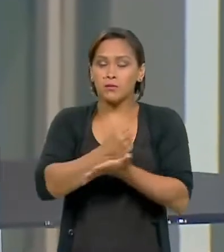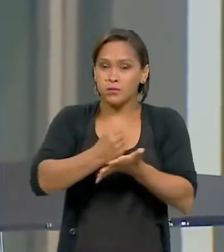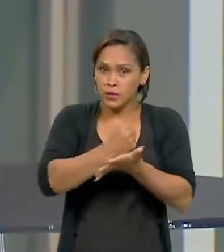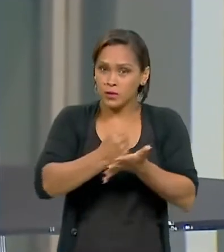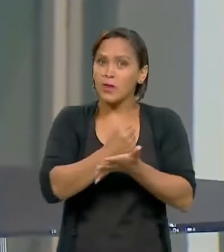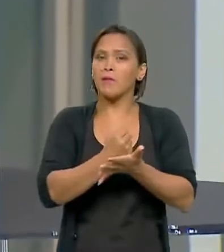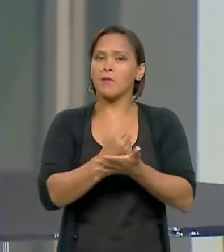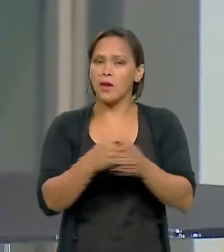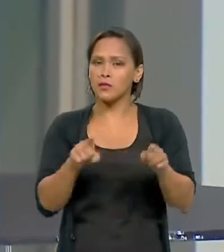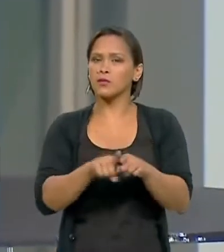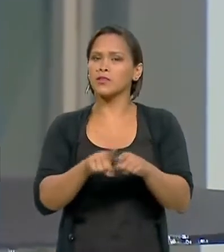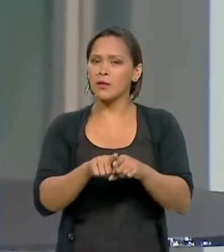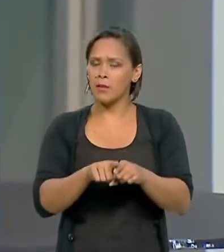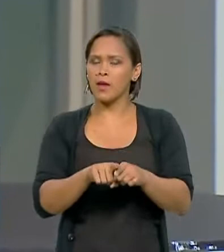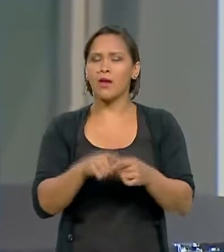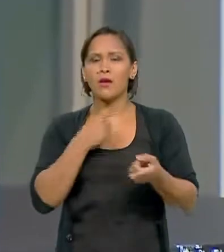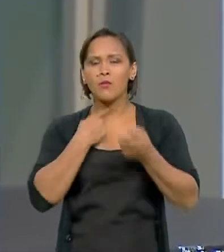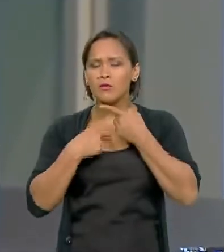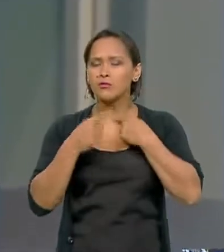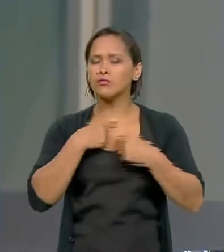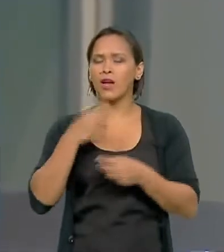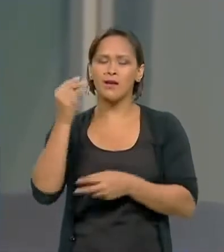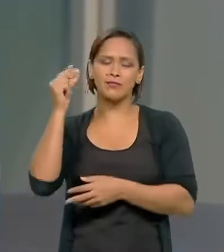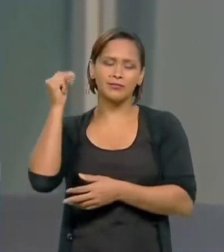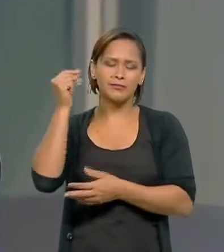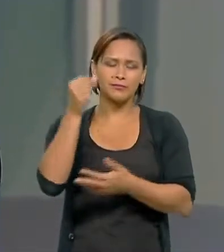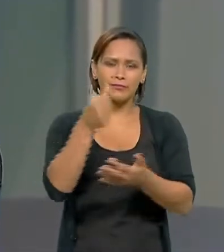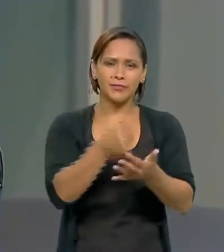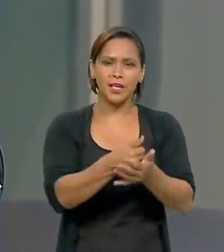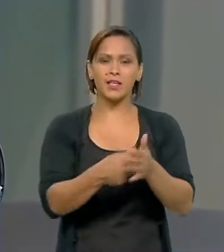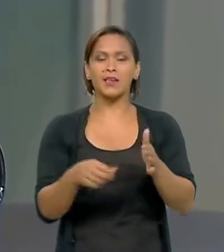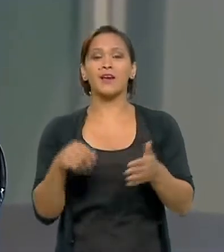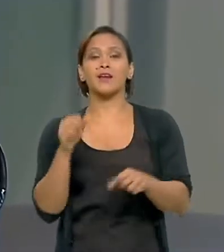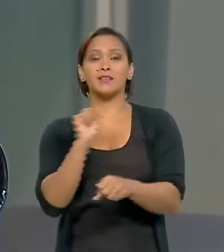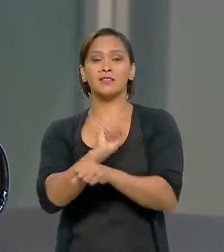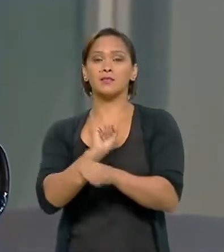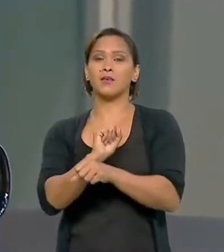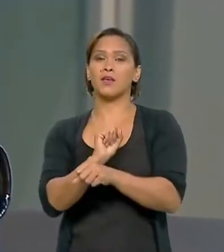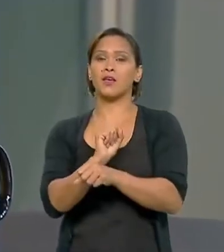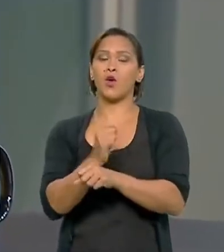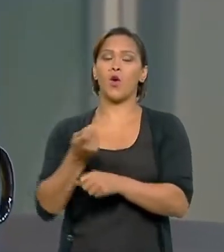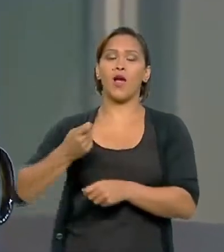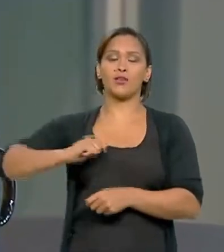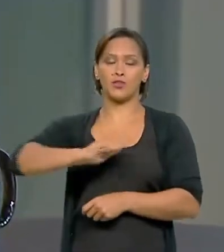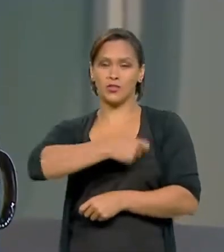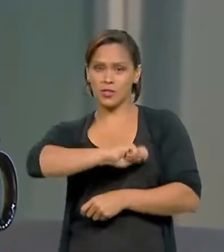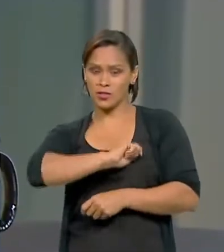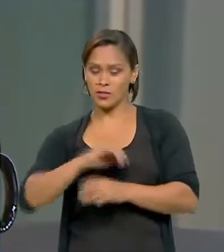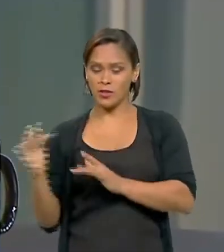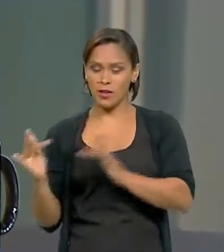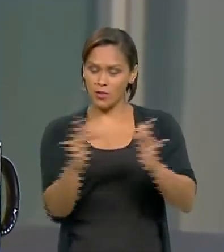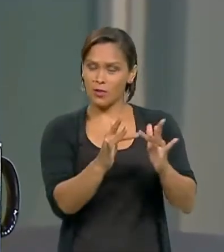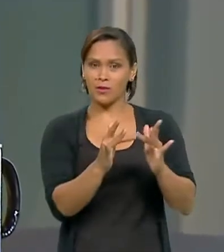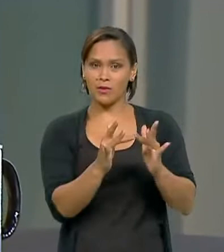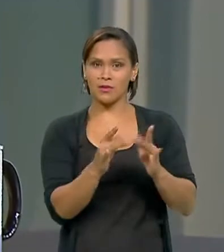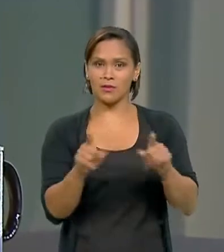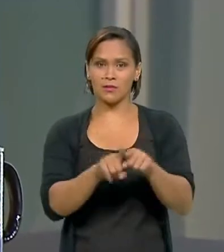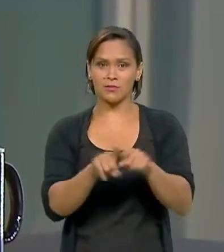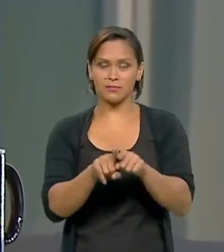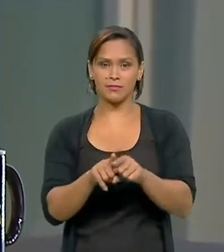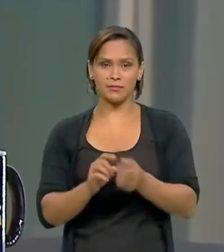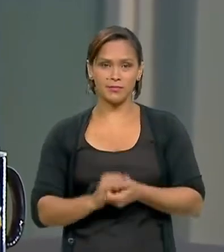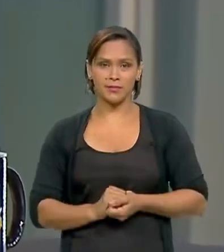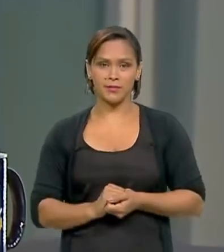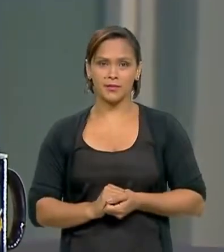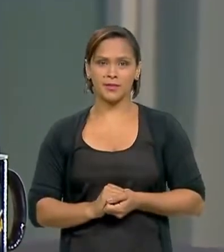Também é um anseio de algum tempo. Nós temos uma ligação muito grande com a Argentina nesse aspecto. E também é